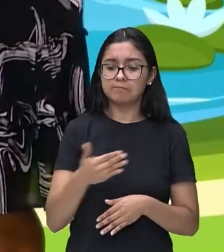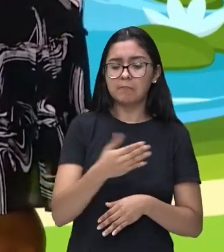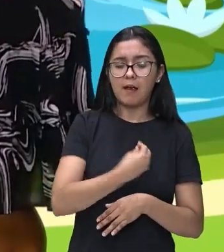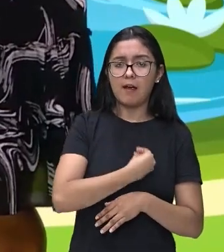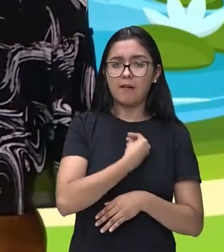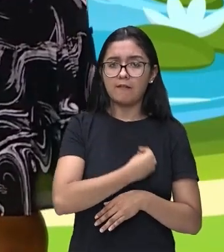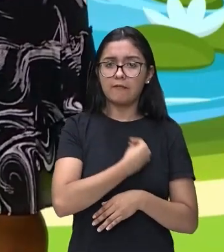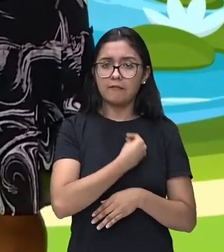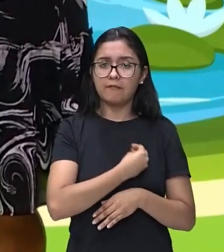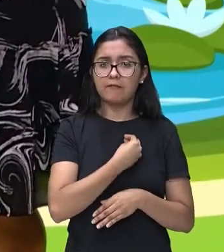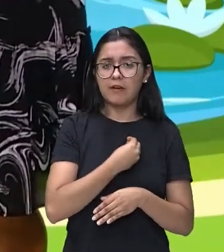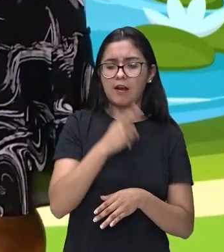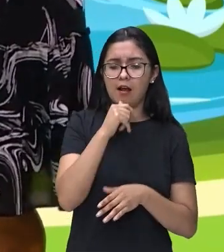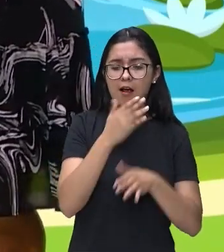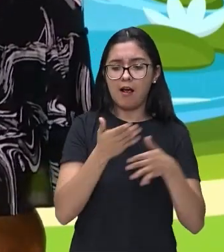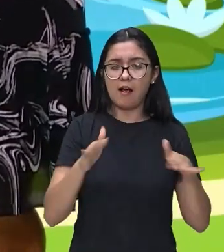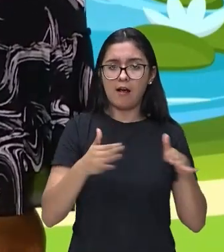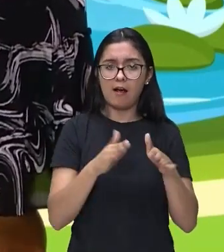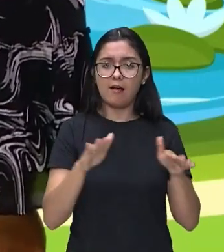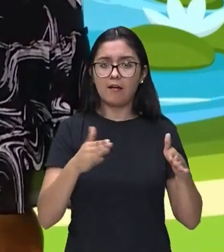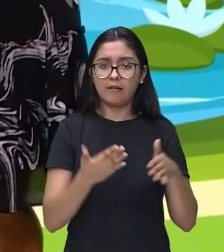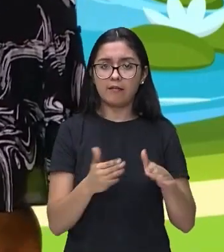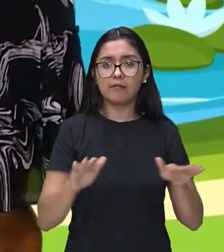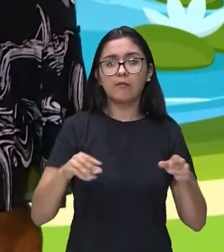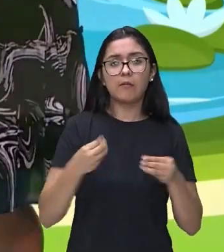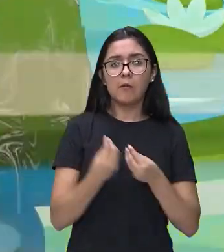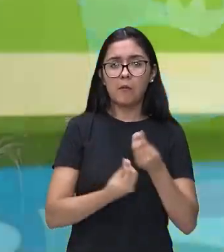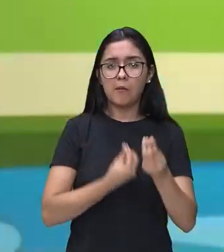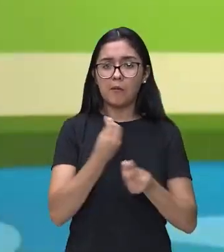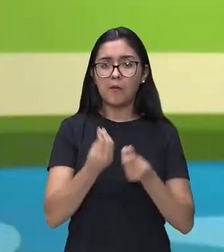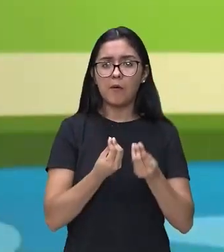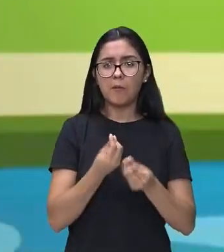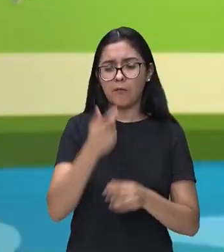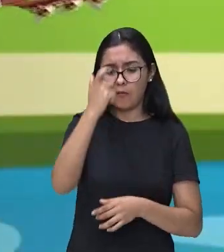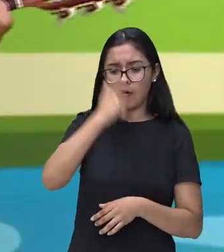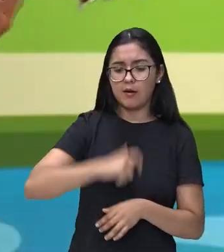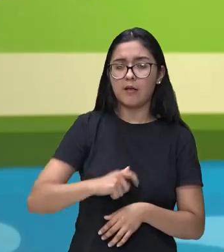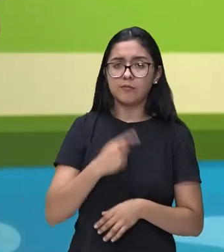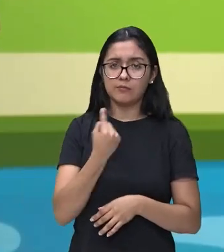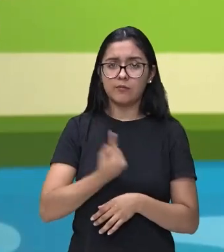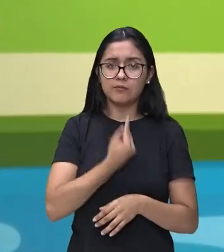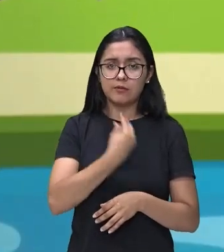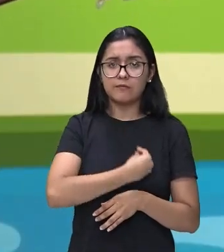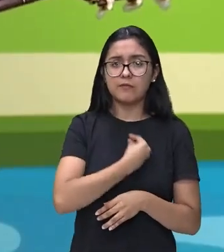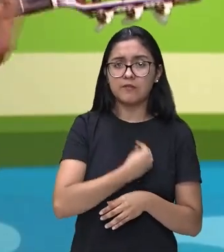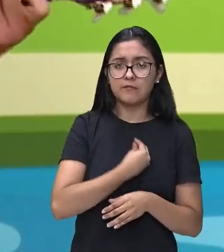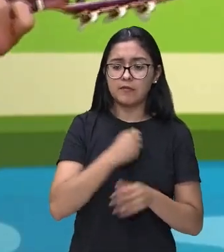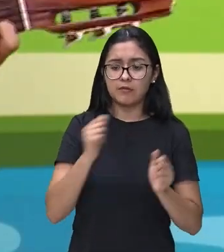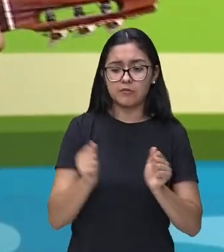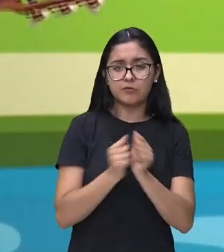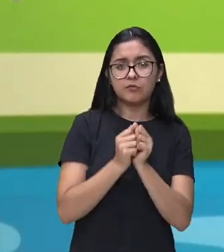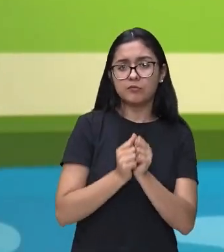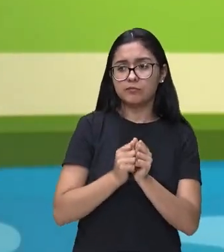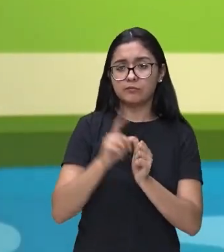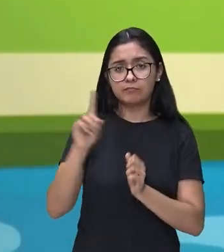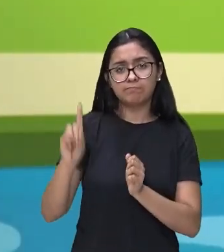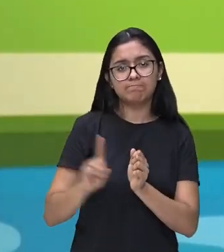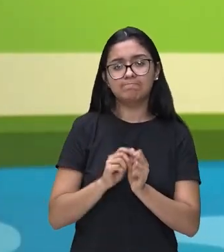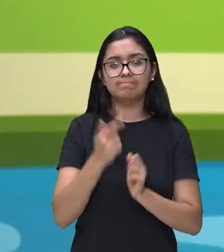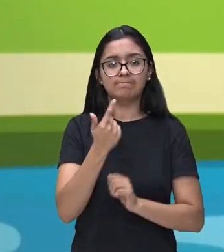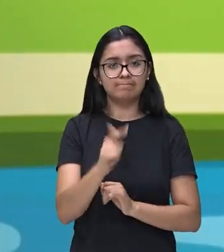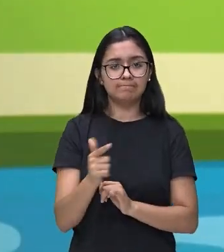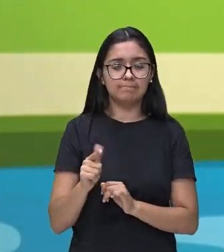vivo viver fora d'água fria? Como poderei viver, como poderei viver